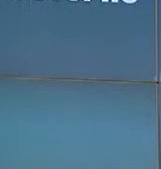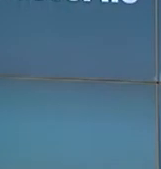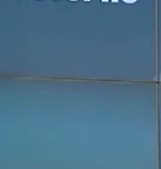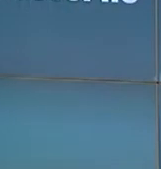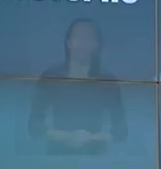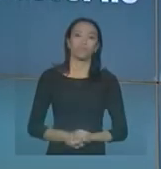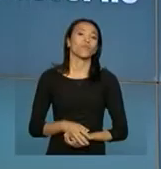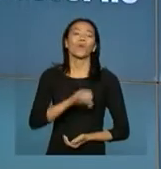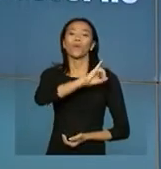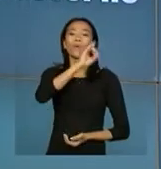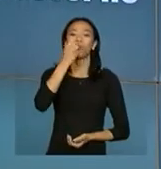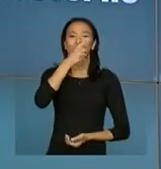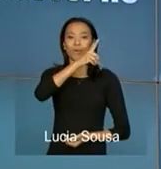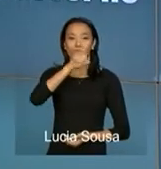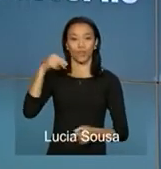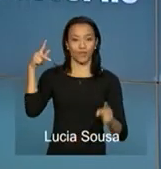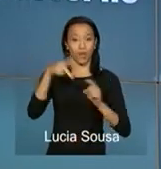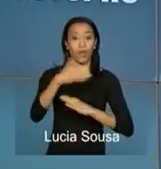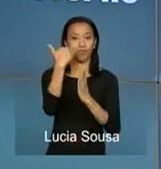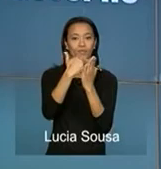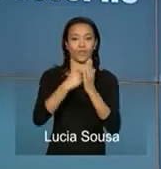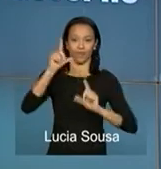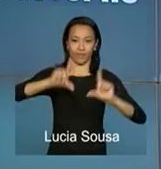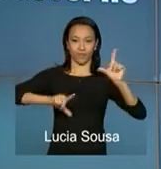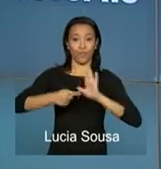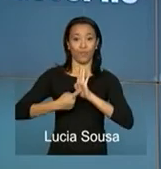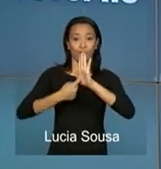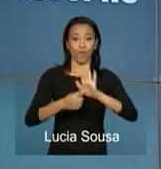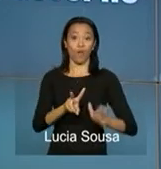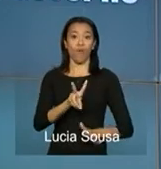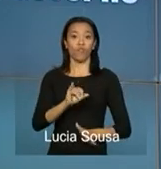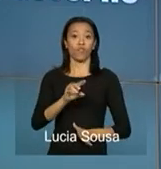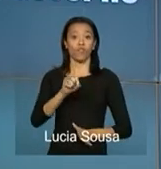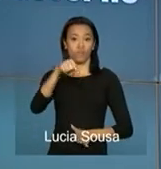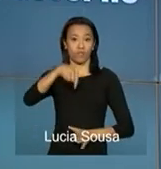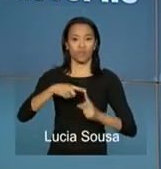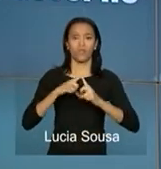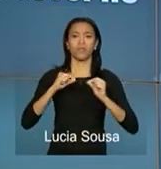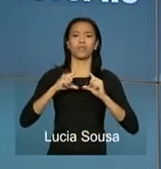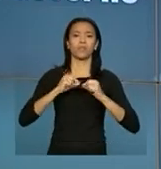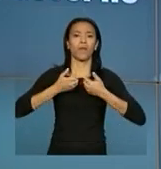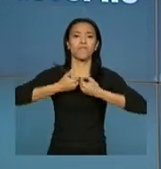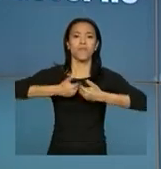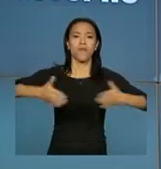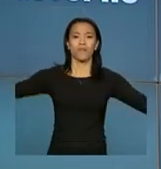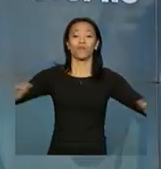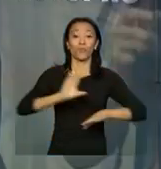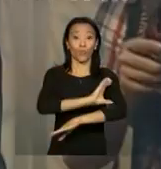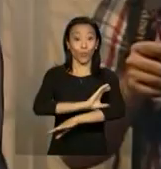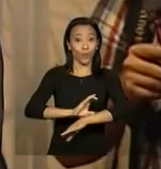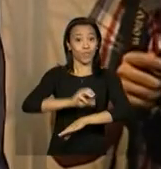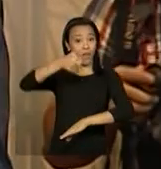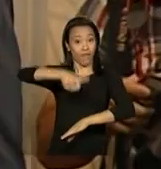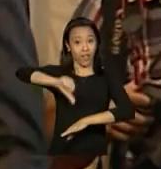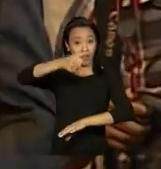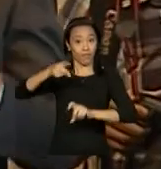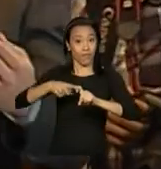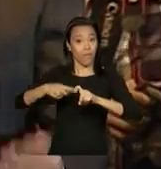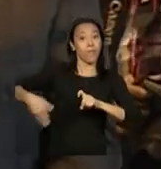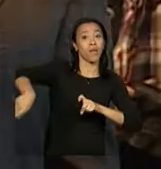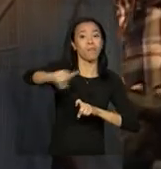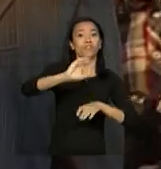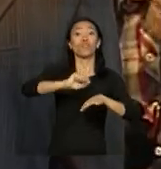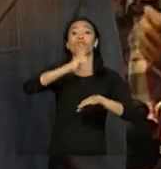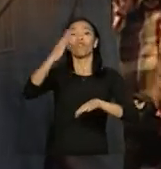Olá, bom dia. Interrompemos a programação para transmitir ao vivo de Brasília a abertura do curso de avaliação para médicos